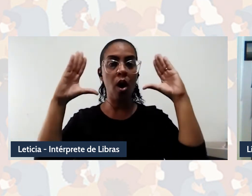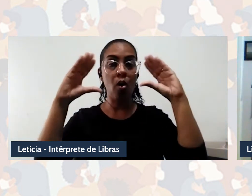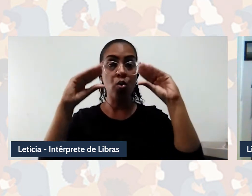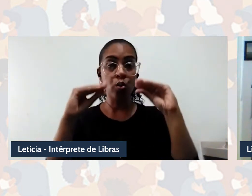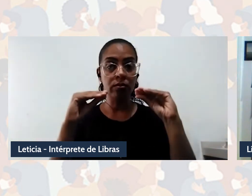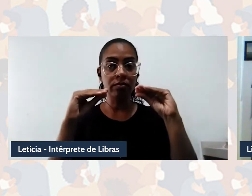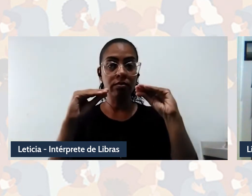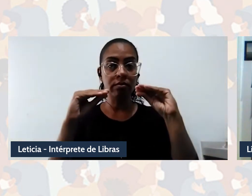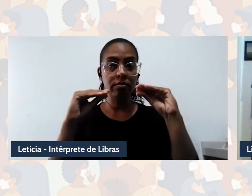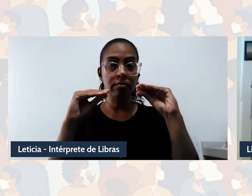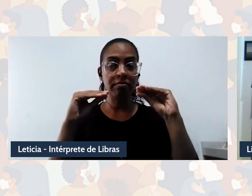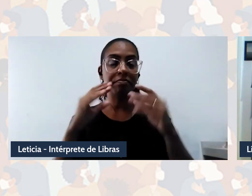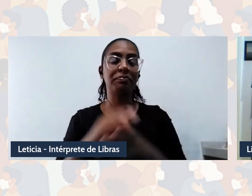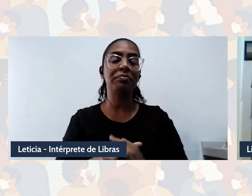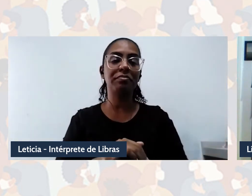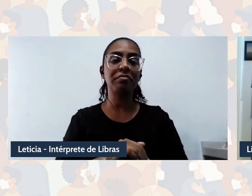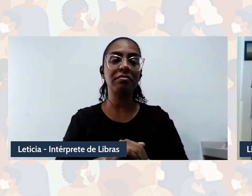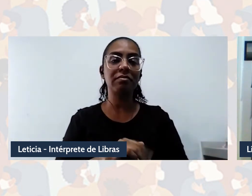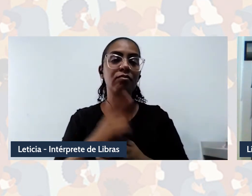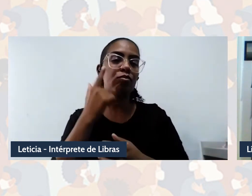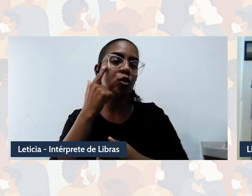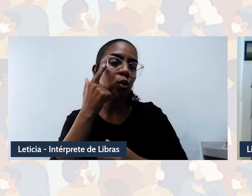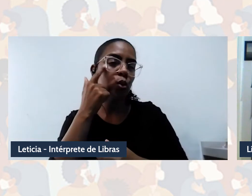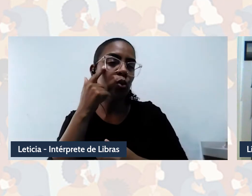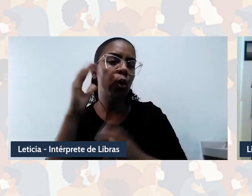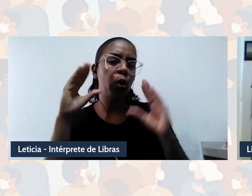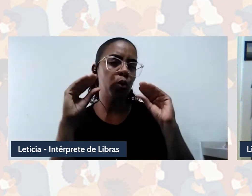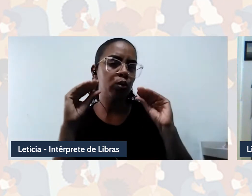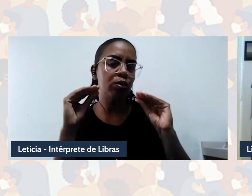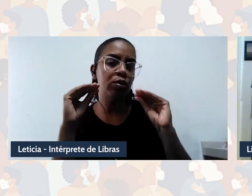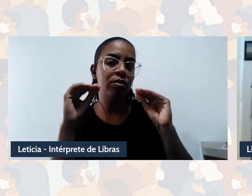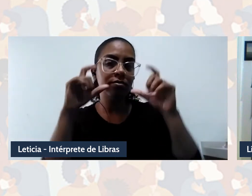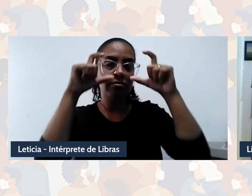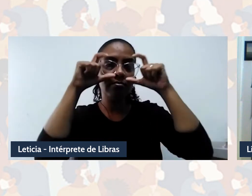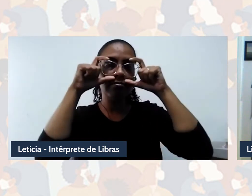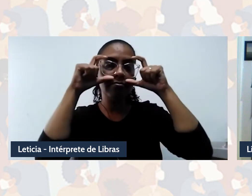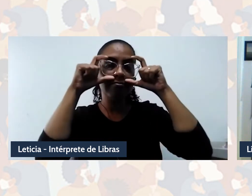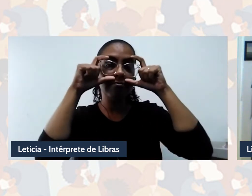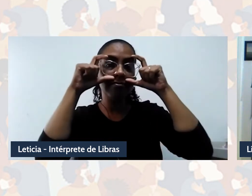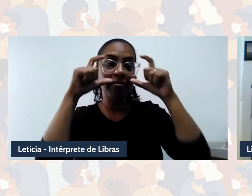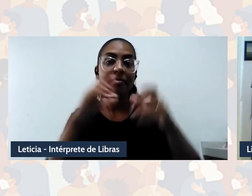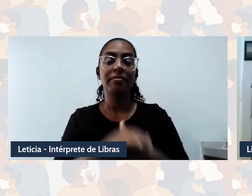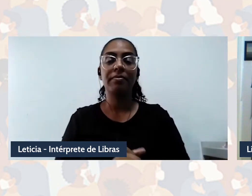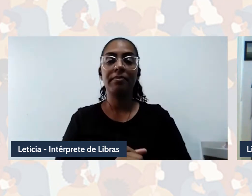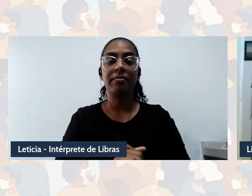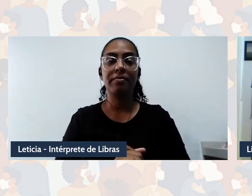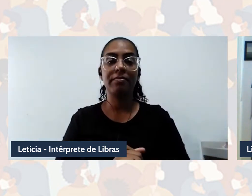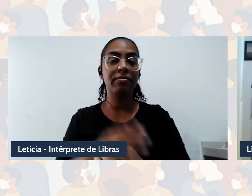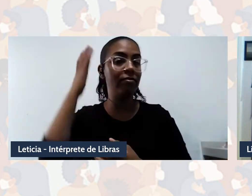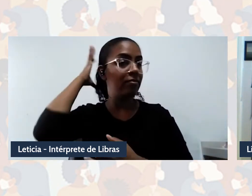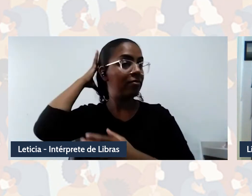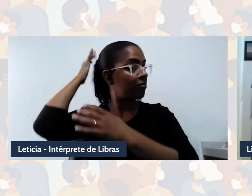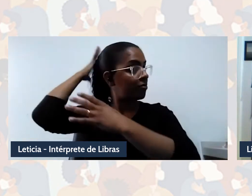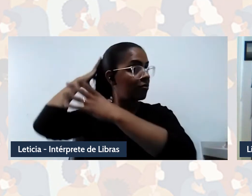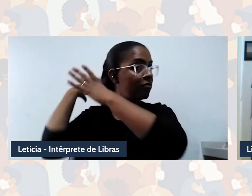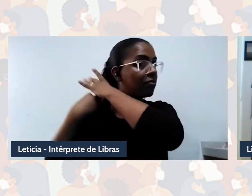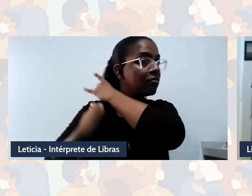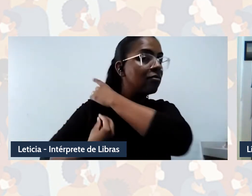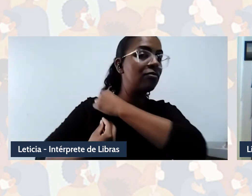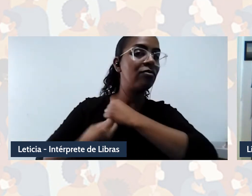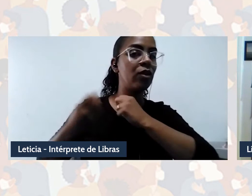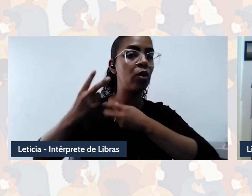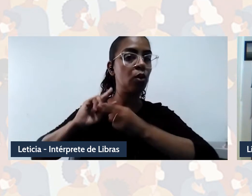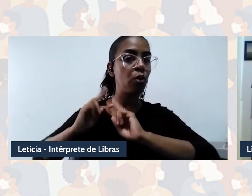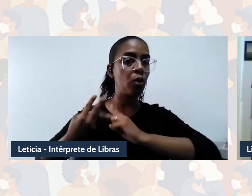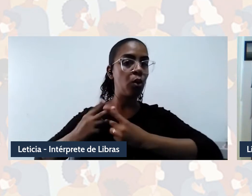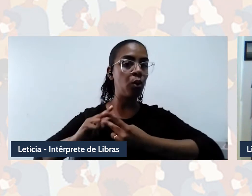castanhos escuros, olhos castanhos escuros, estou com óculos, tenho uma trança longa, em virtude do